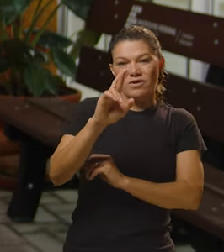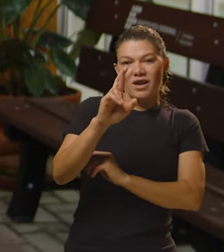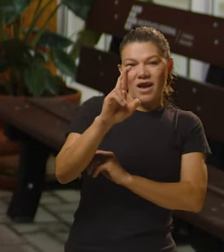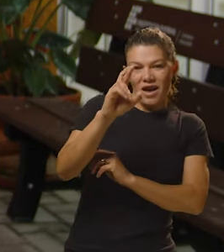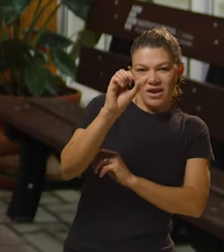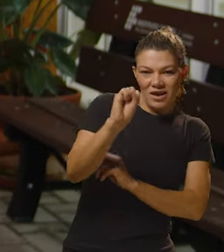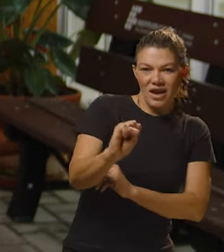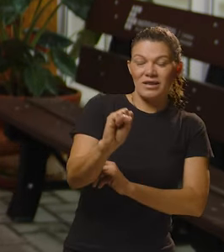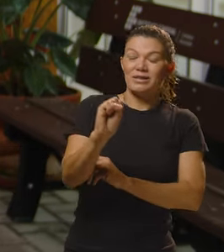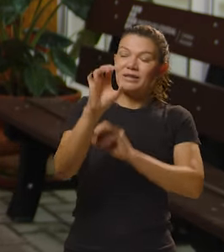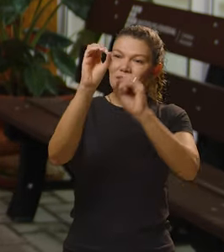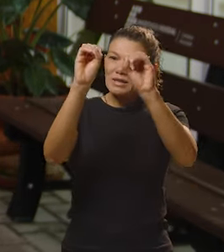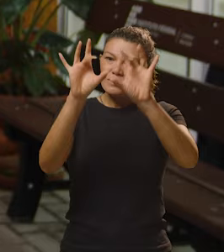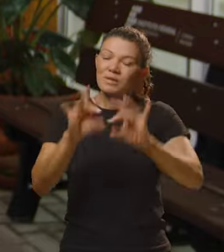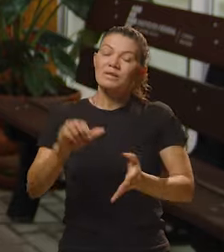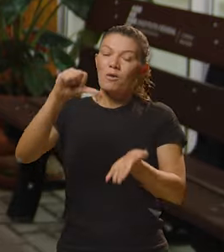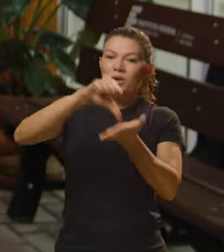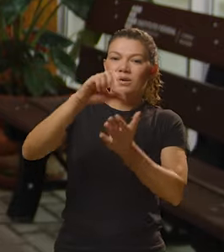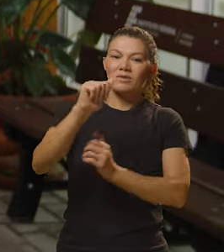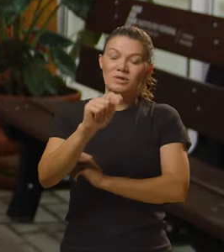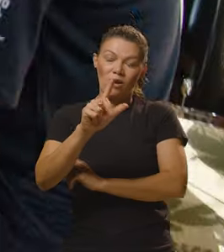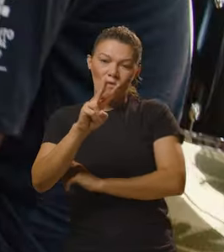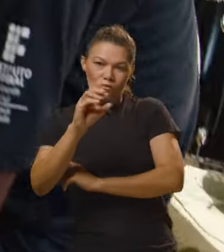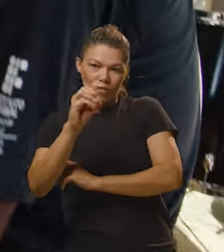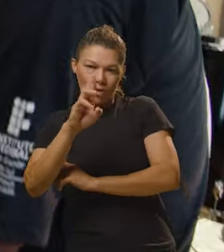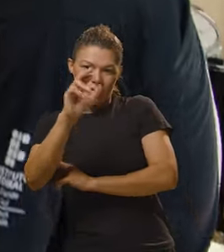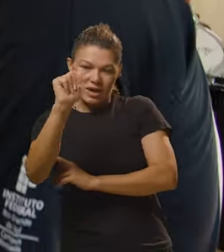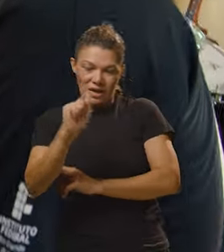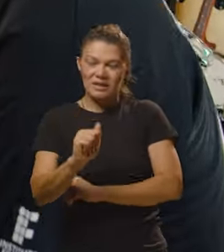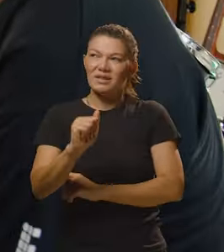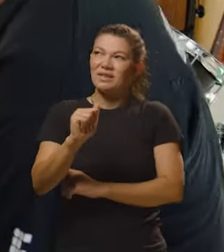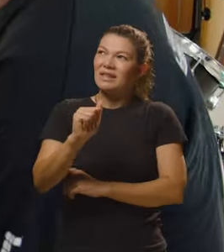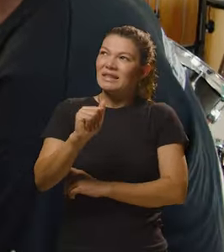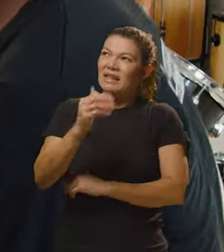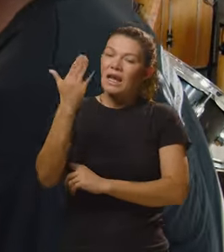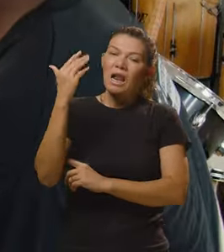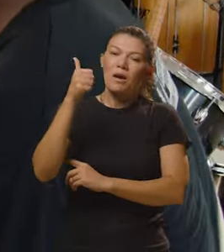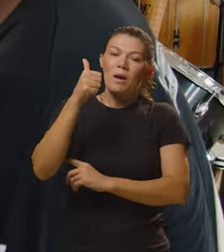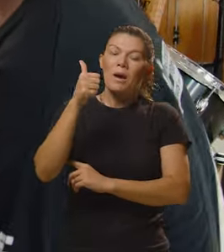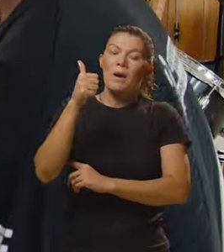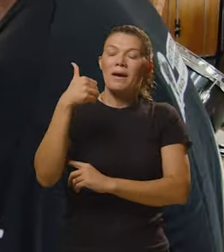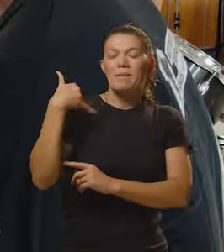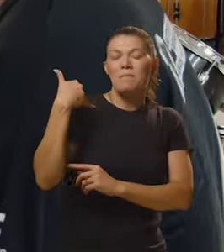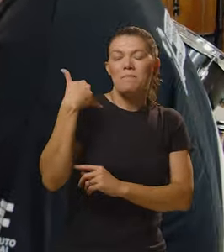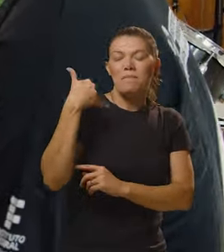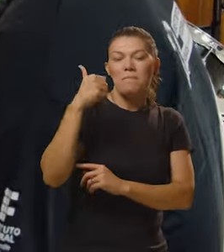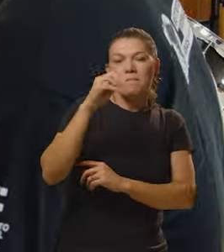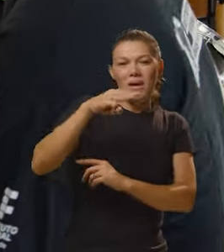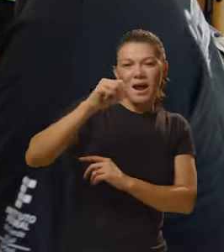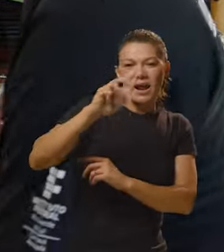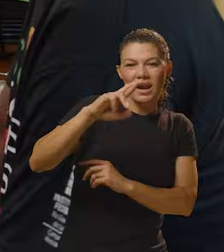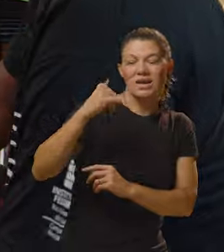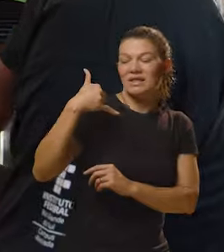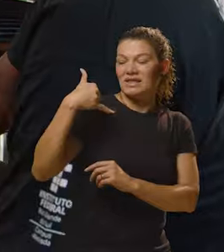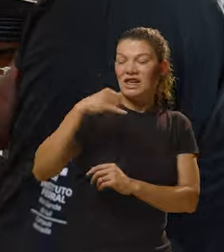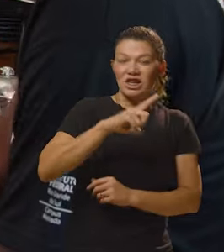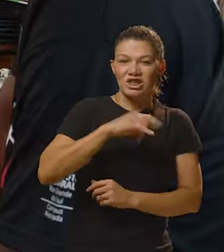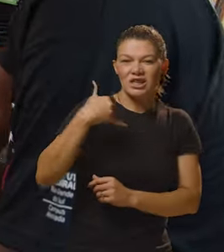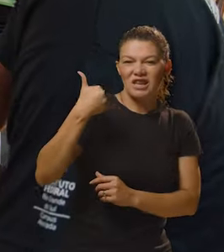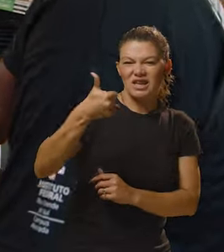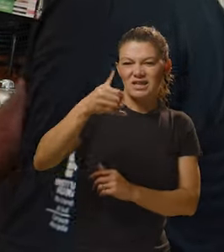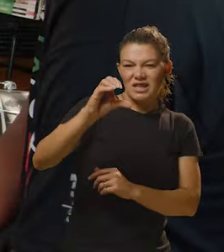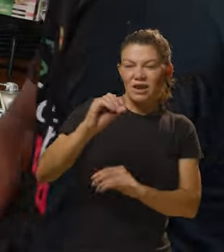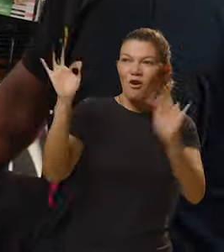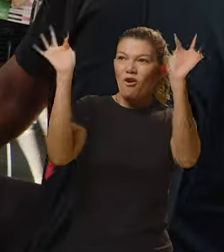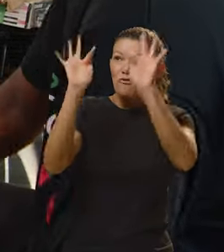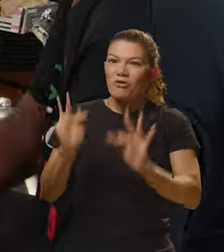e mais especialmente ainda pelo Campus Alvorada. Daquela Marlise que tinha 19 anos, estava feliz